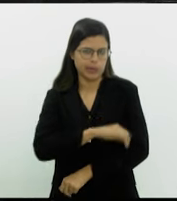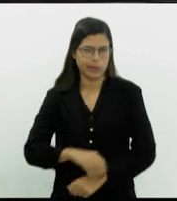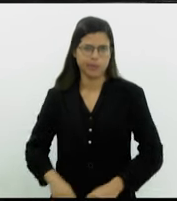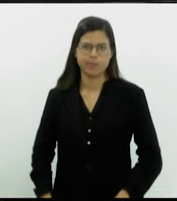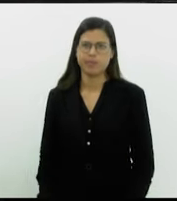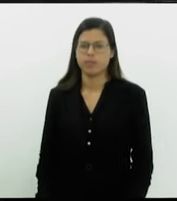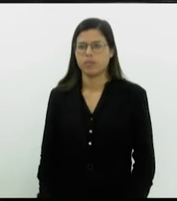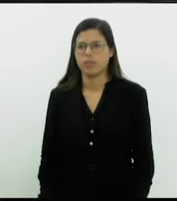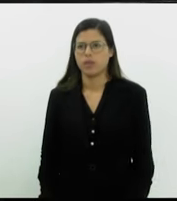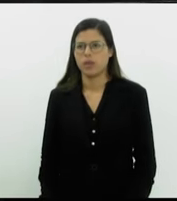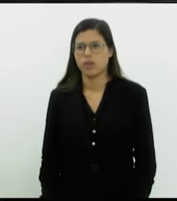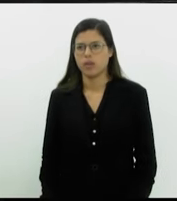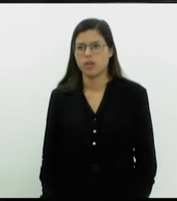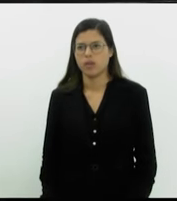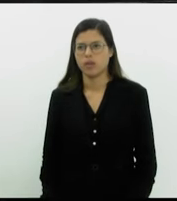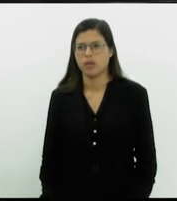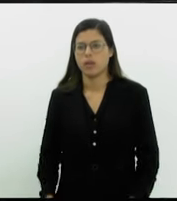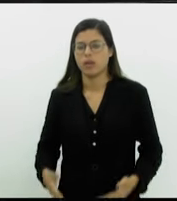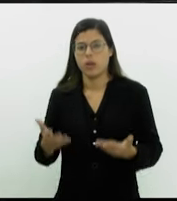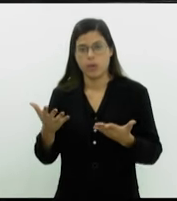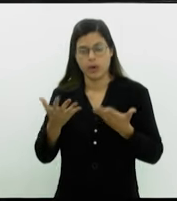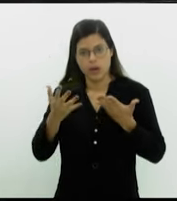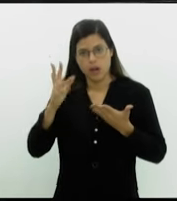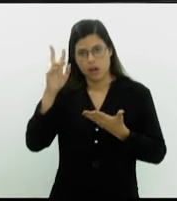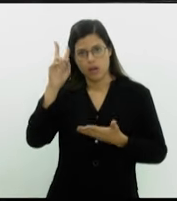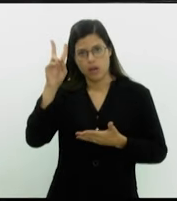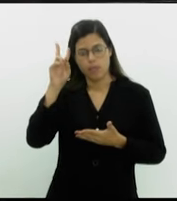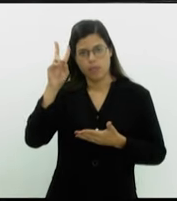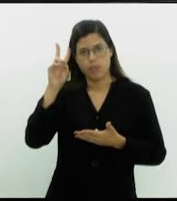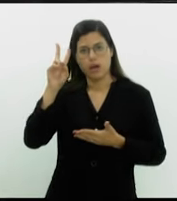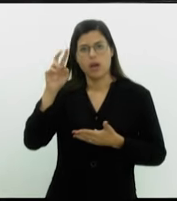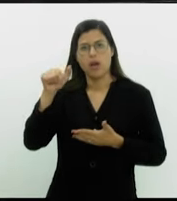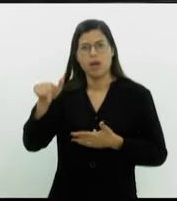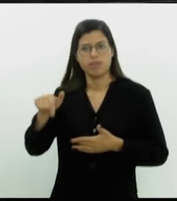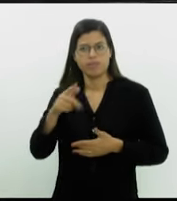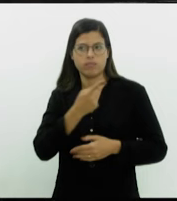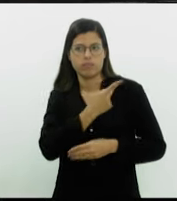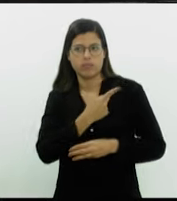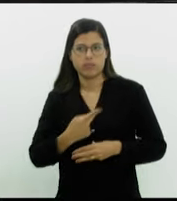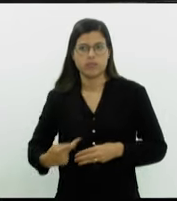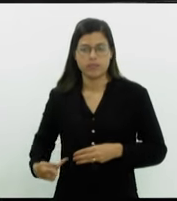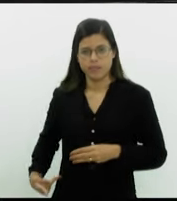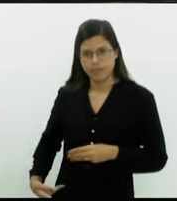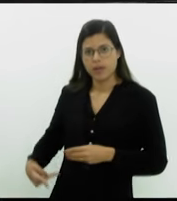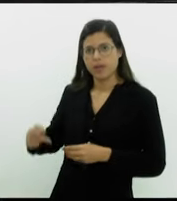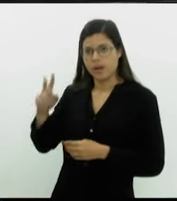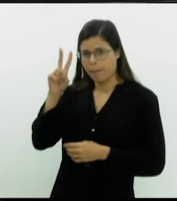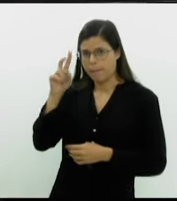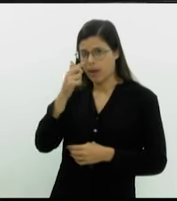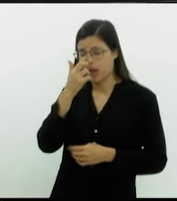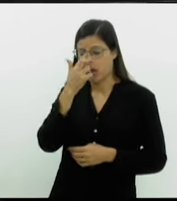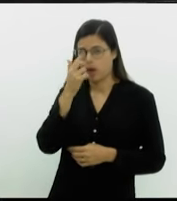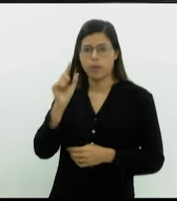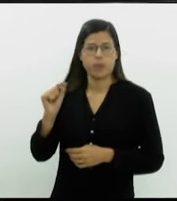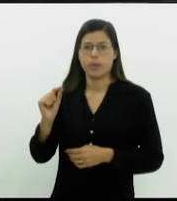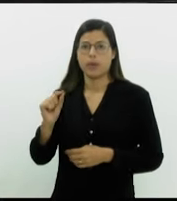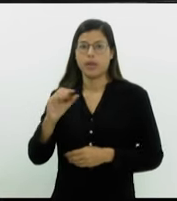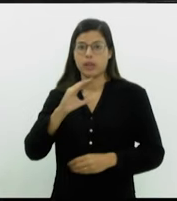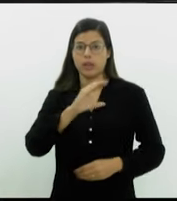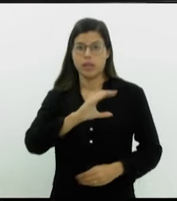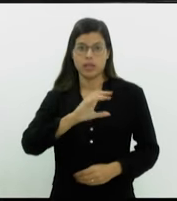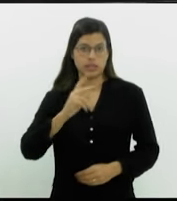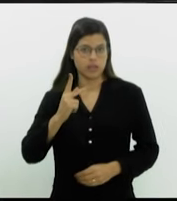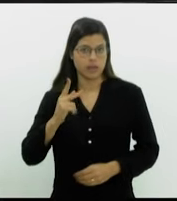Eu queria rememorar, e vossa excelência, de lembrar, da CPI,